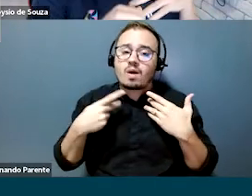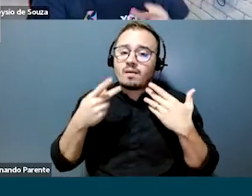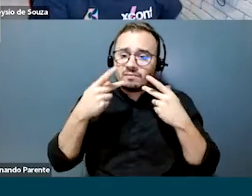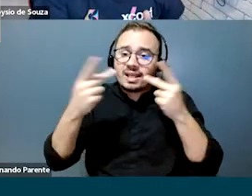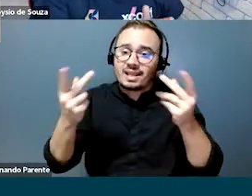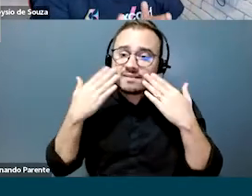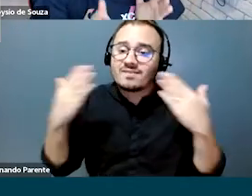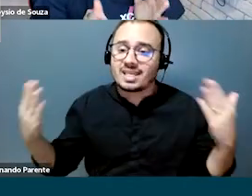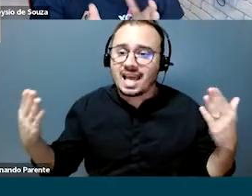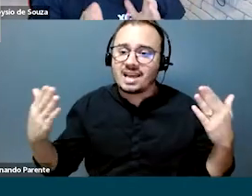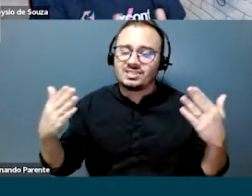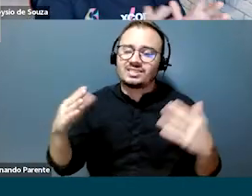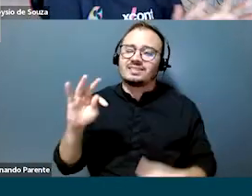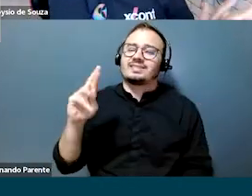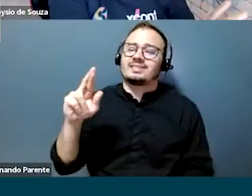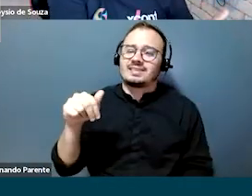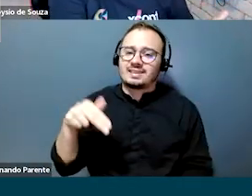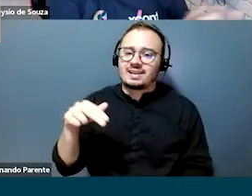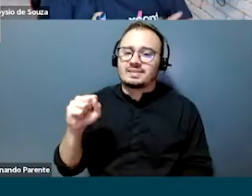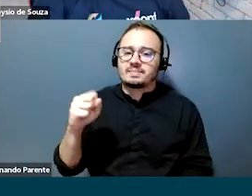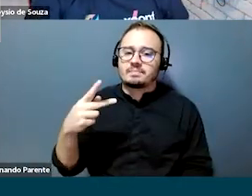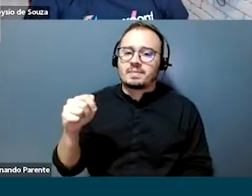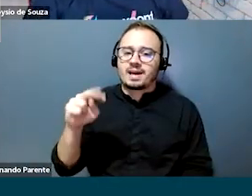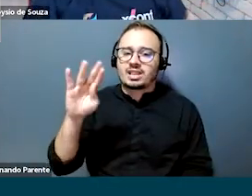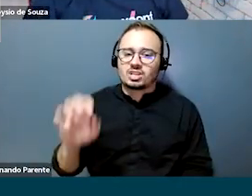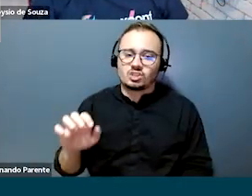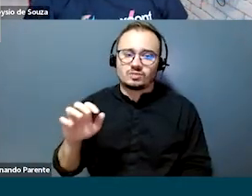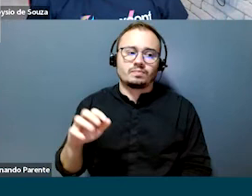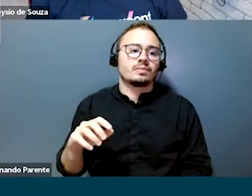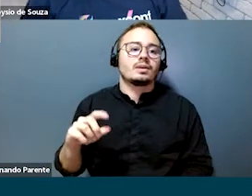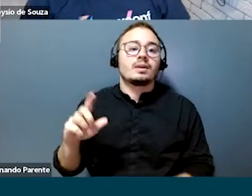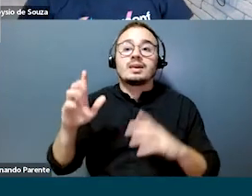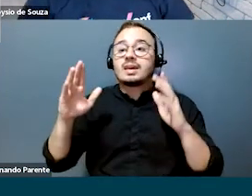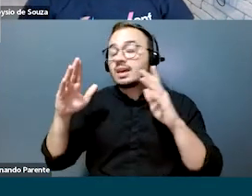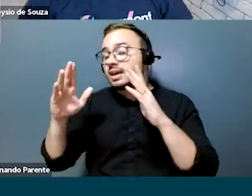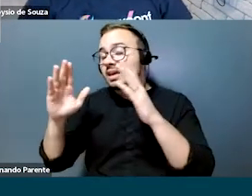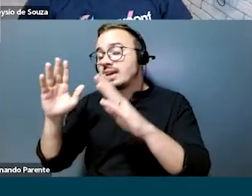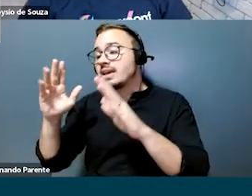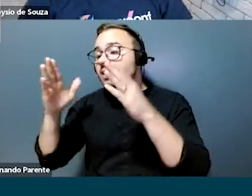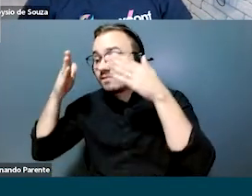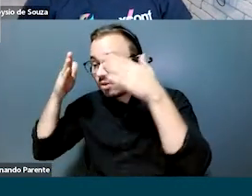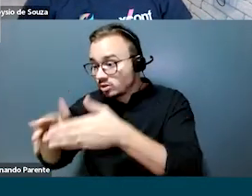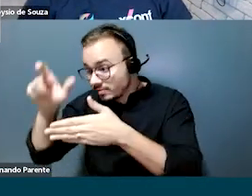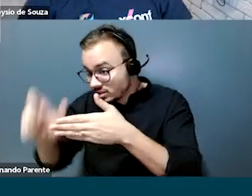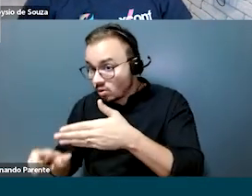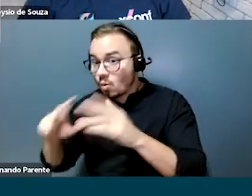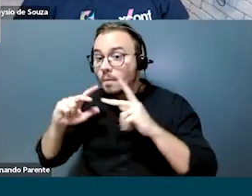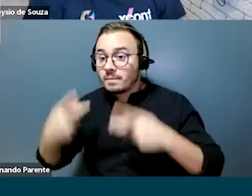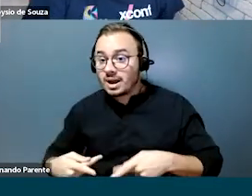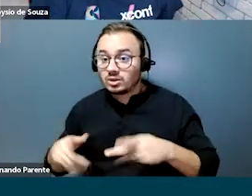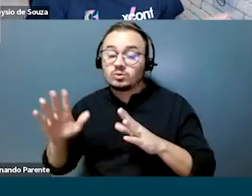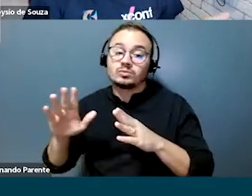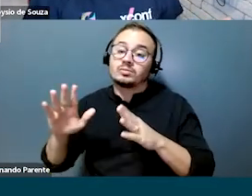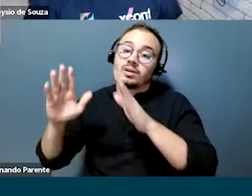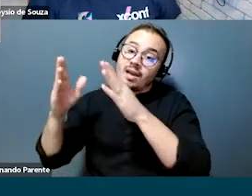e migrar de soluções centradas no ser humano para soluções centradas na vida, né? E é